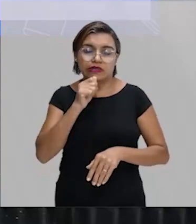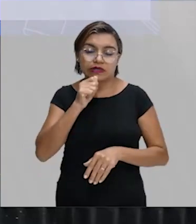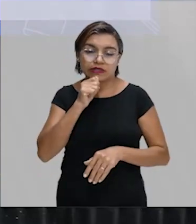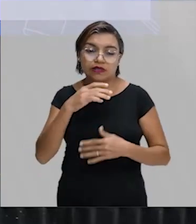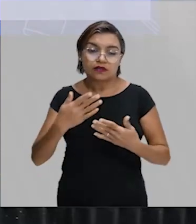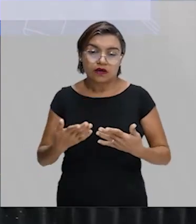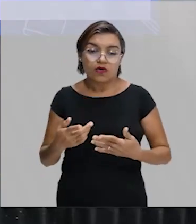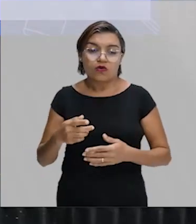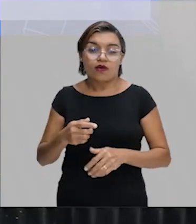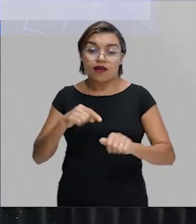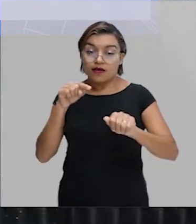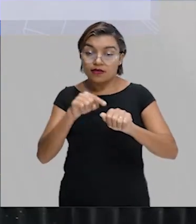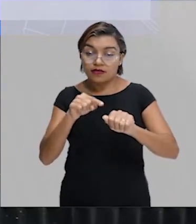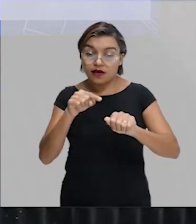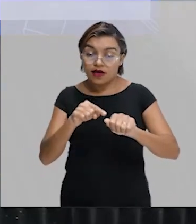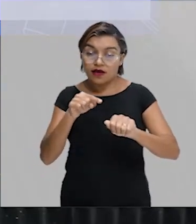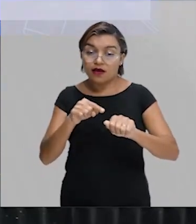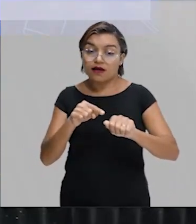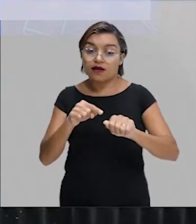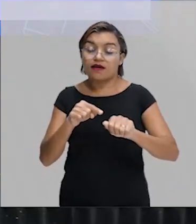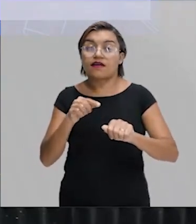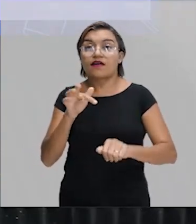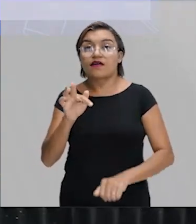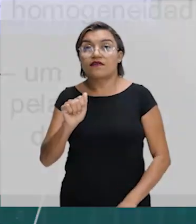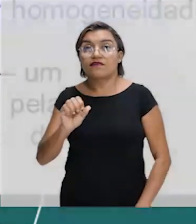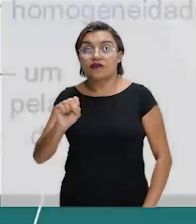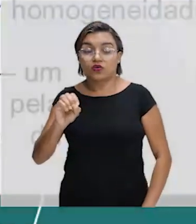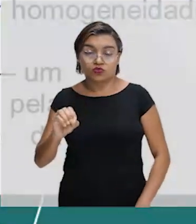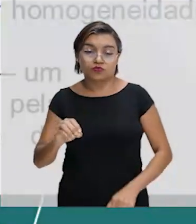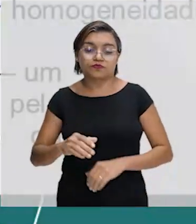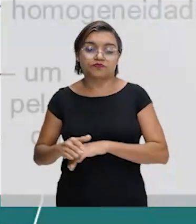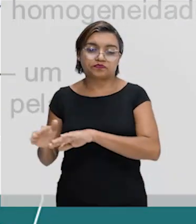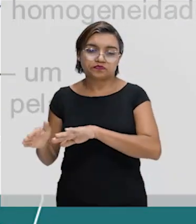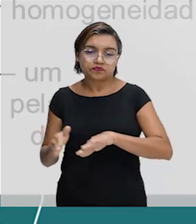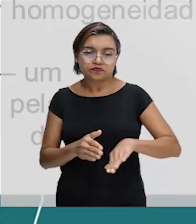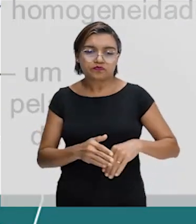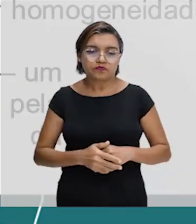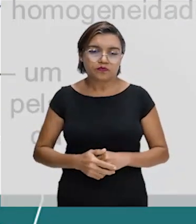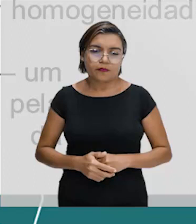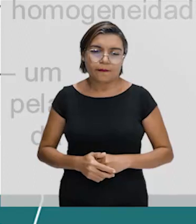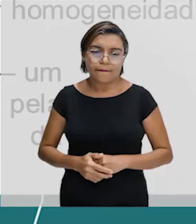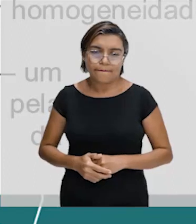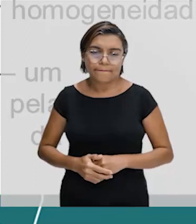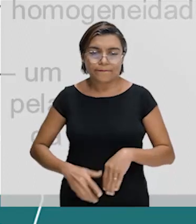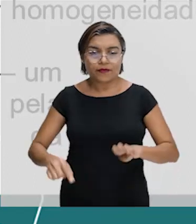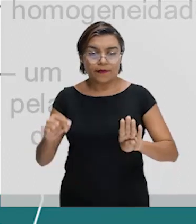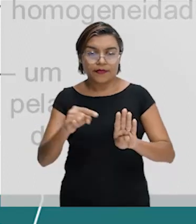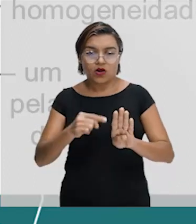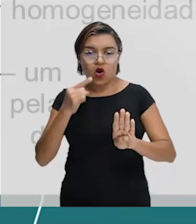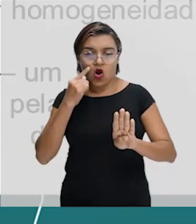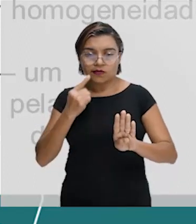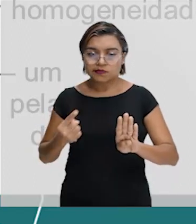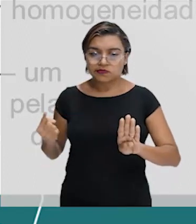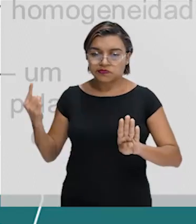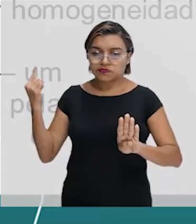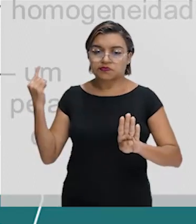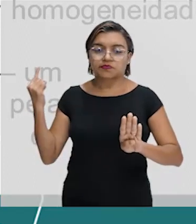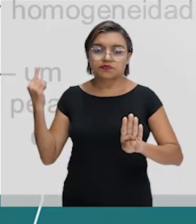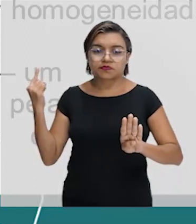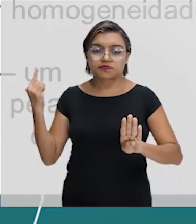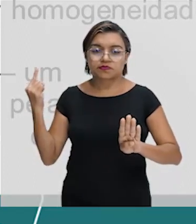afirmativa é falsa. Letra B. Olha o que ela fala. As disparidades